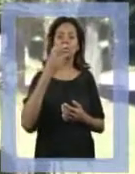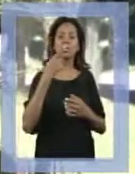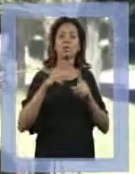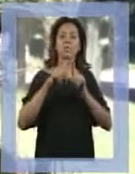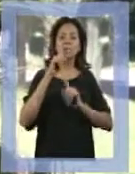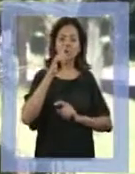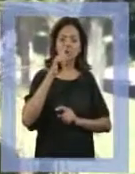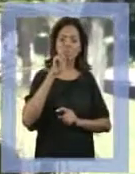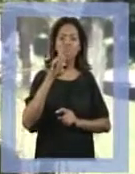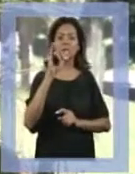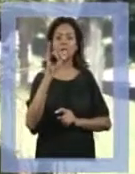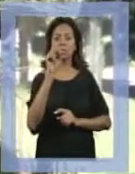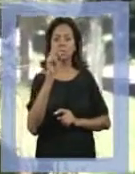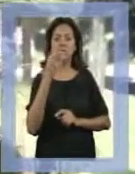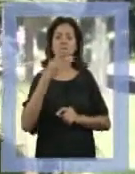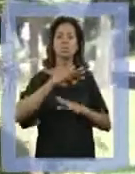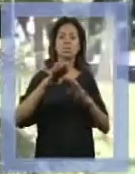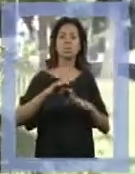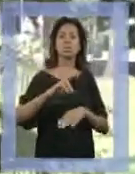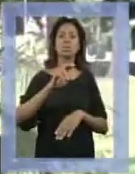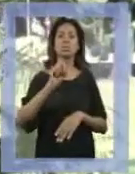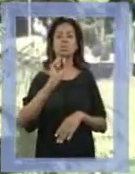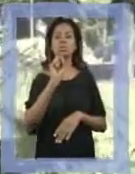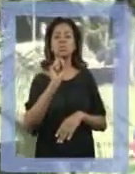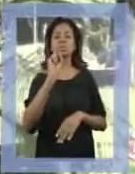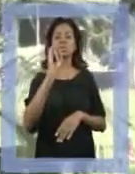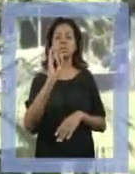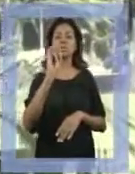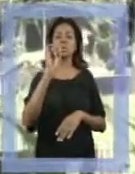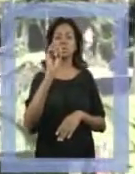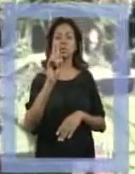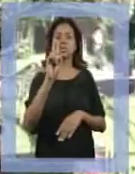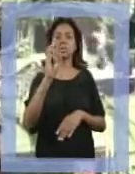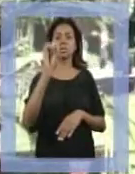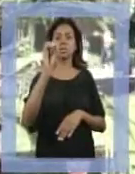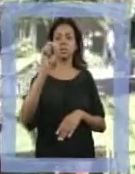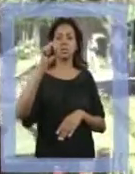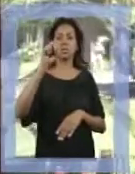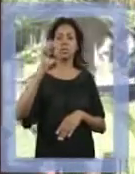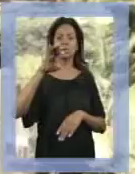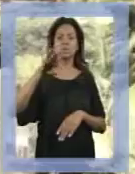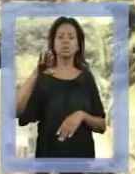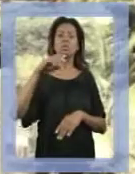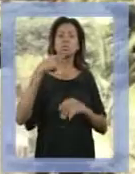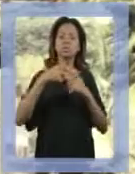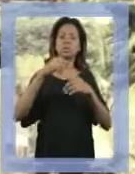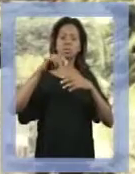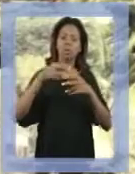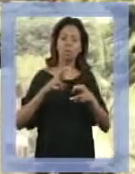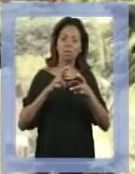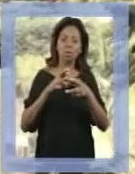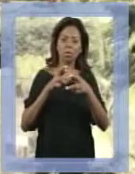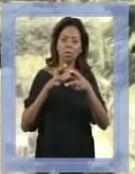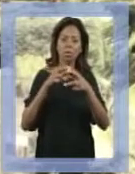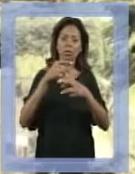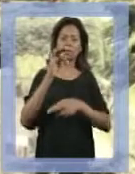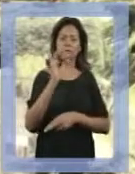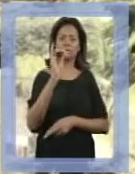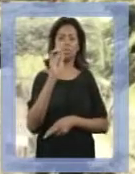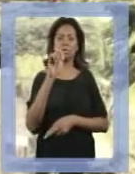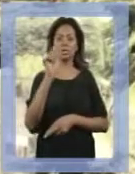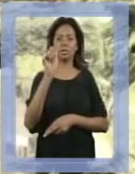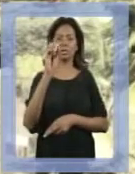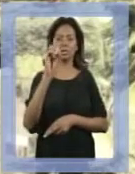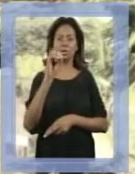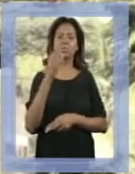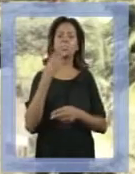possíveis complicações dessa co-infecção, como a cirrose e o câncer de fígado. A prevenção das hepatites virais se faz da